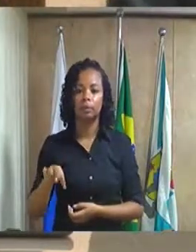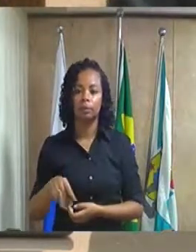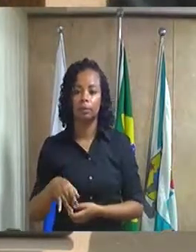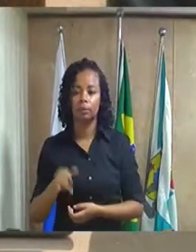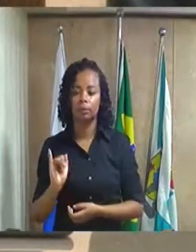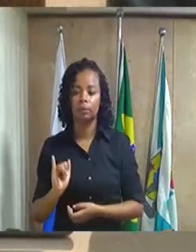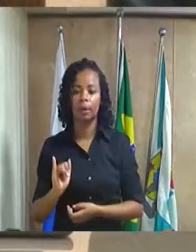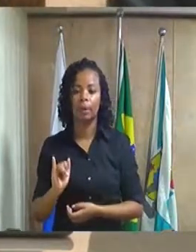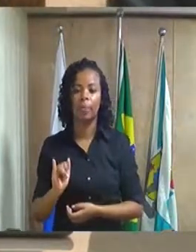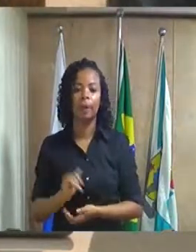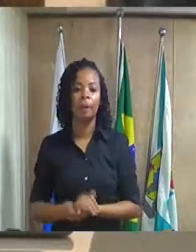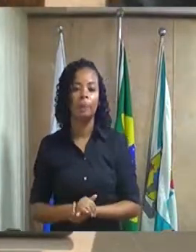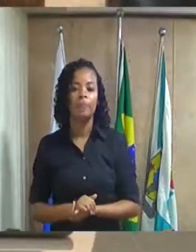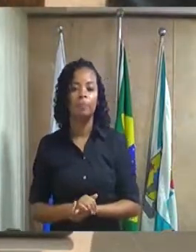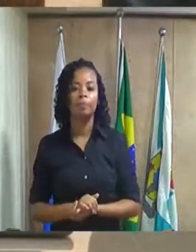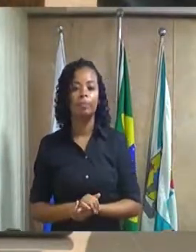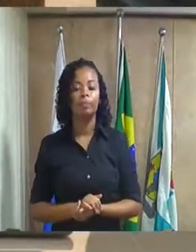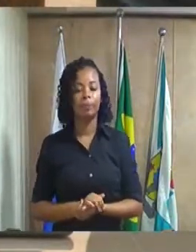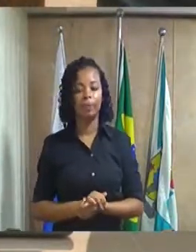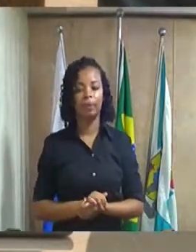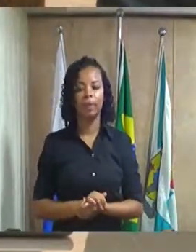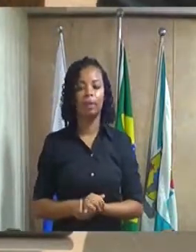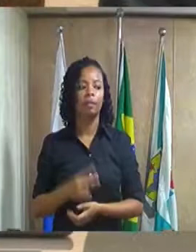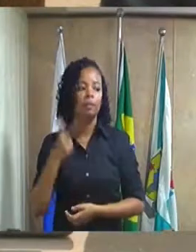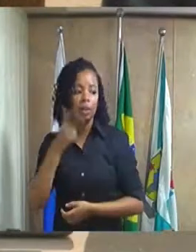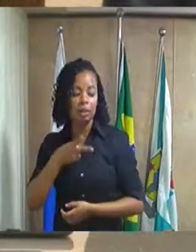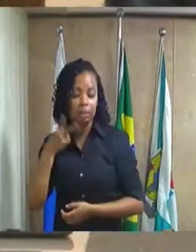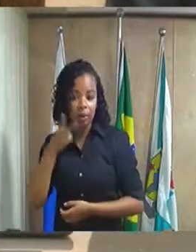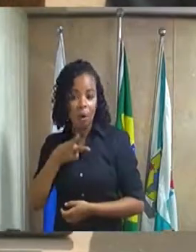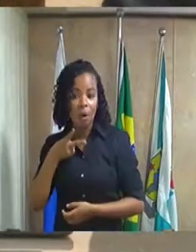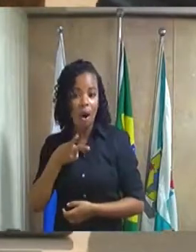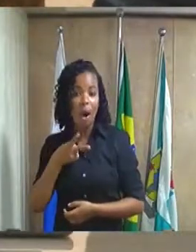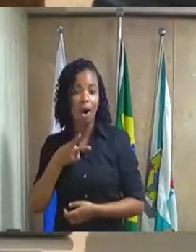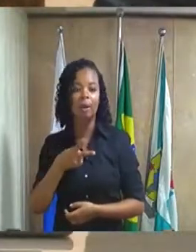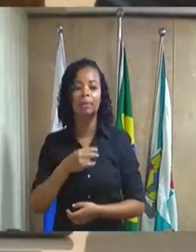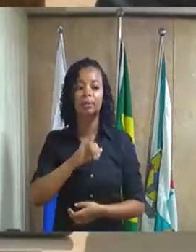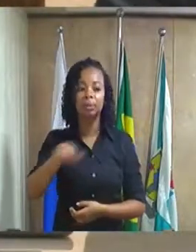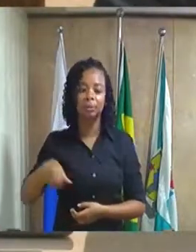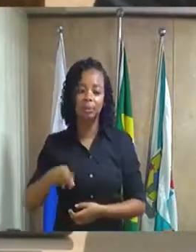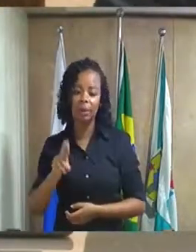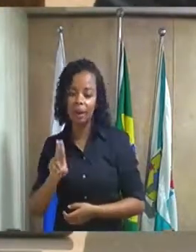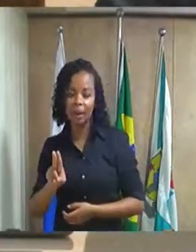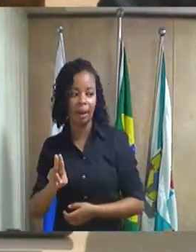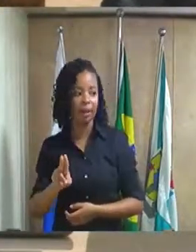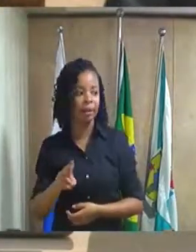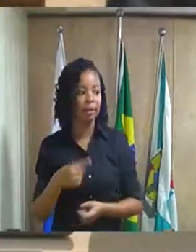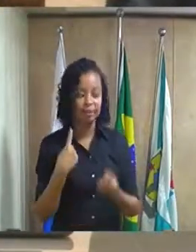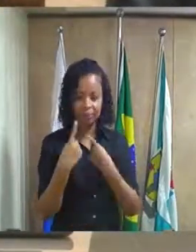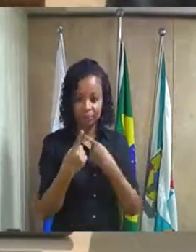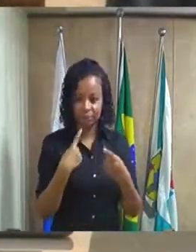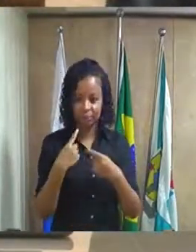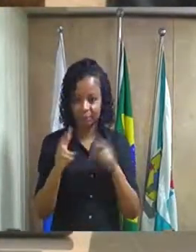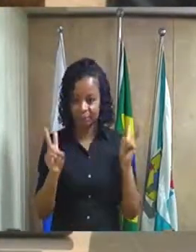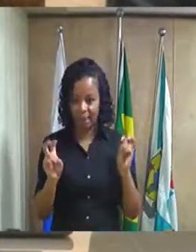vereador vereador Júnior Wills vai discutir a matéria